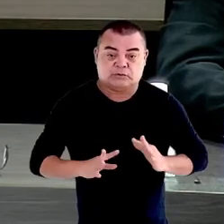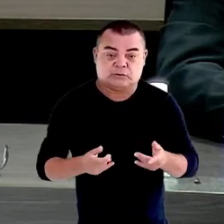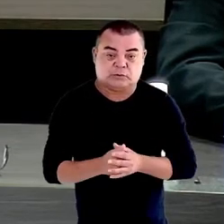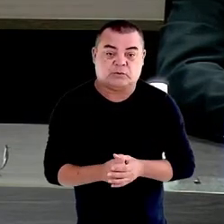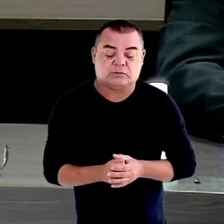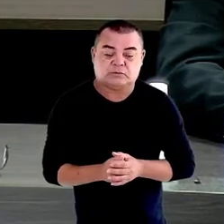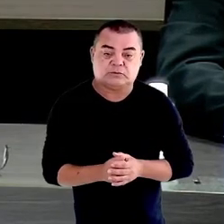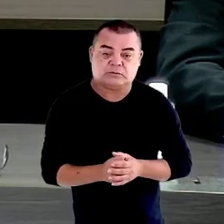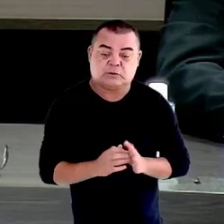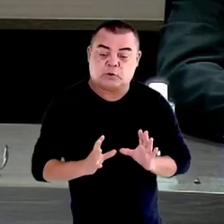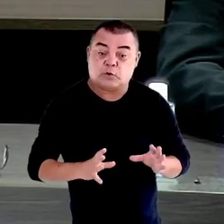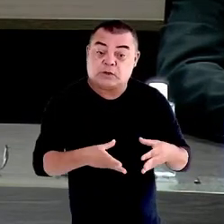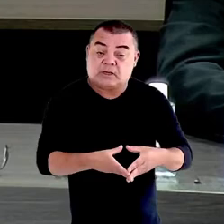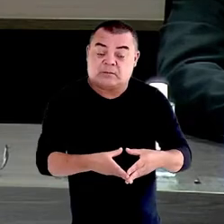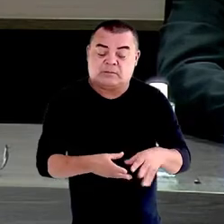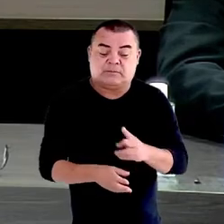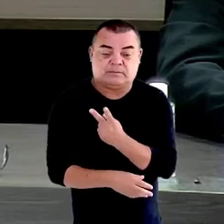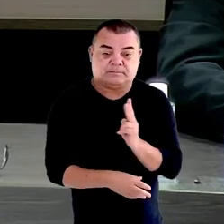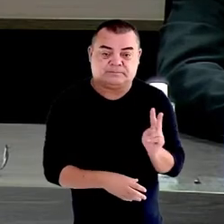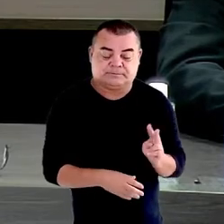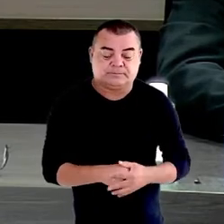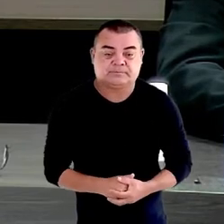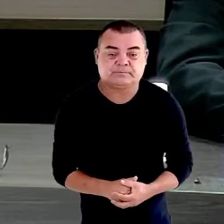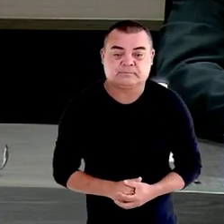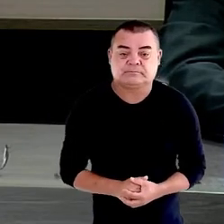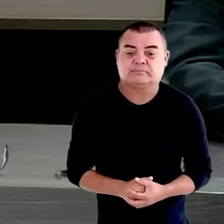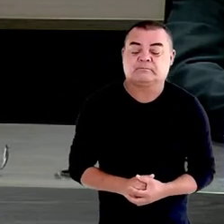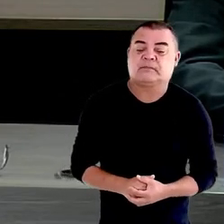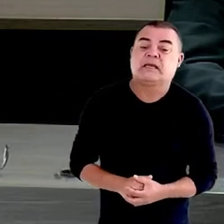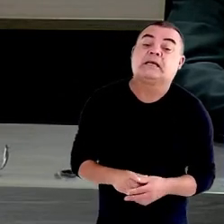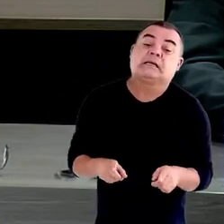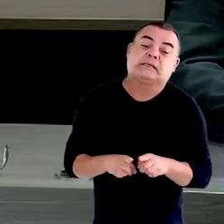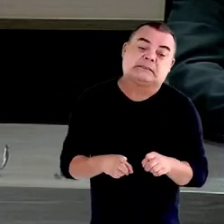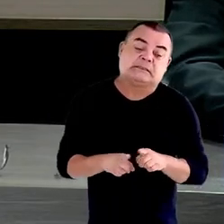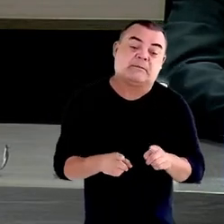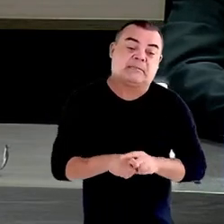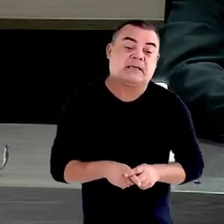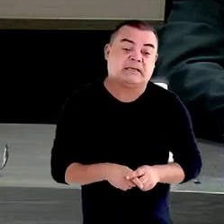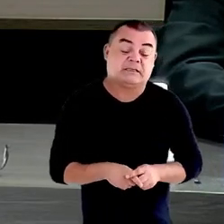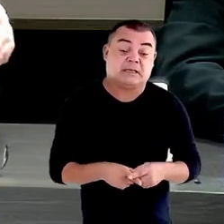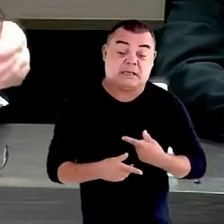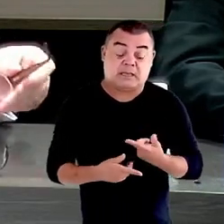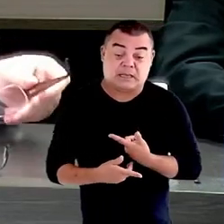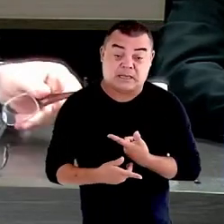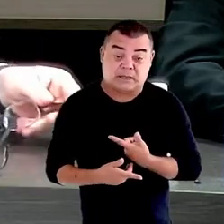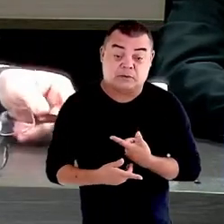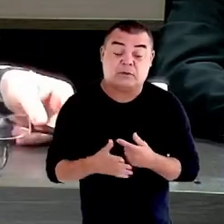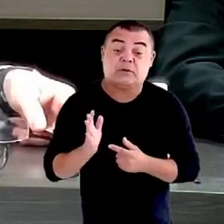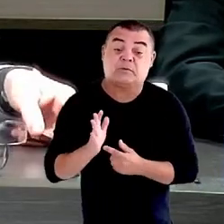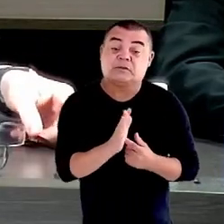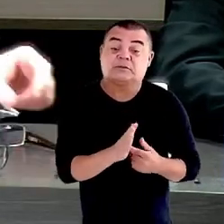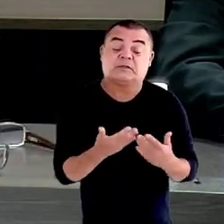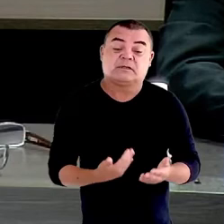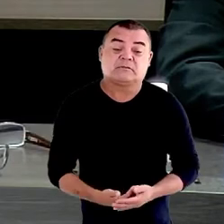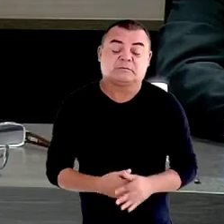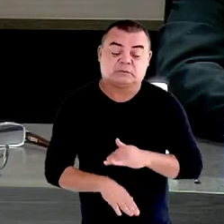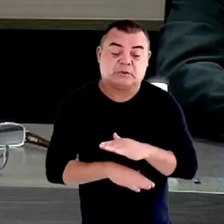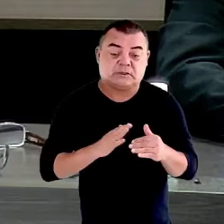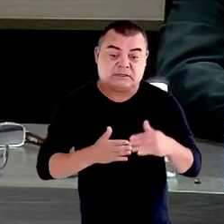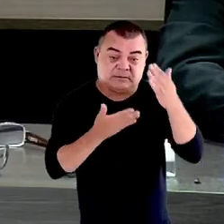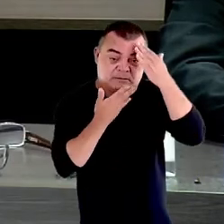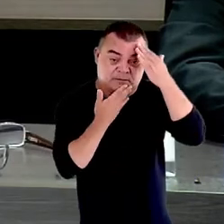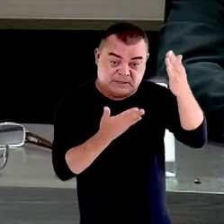coletiva, presidimos. Não sem antes, evidentemente, deixar registrado o agradecimento e o